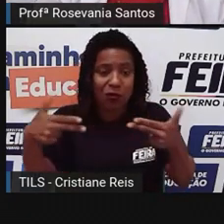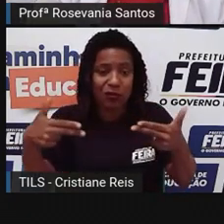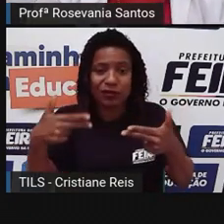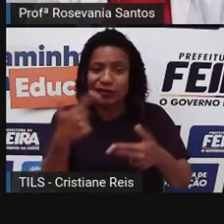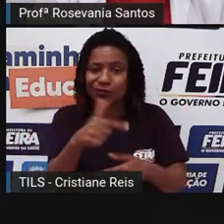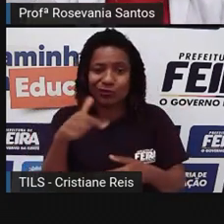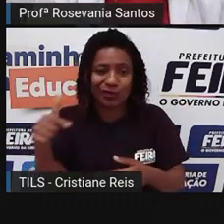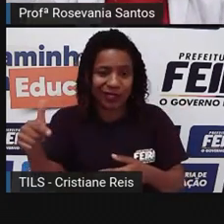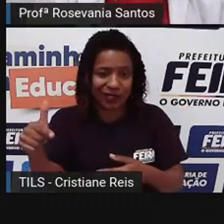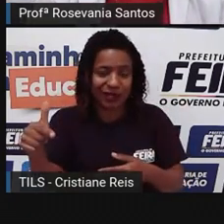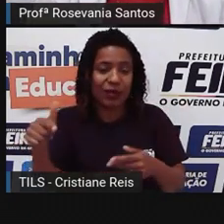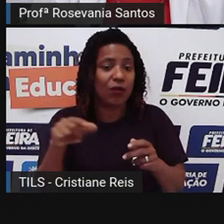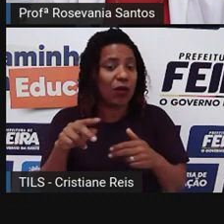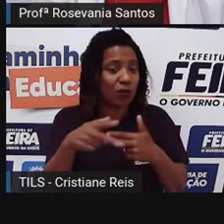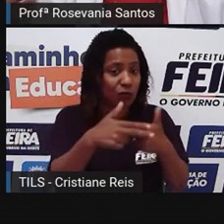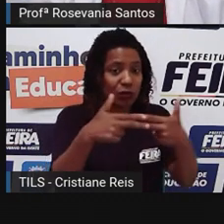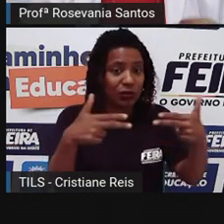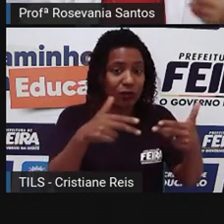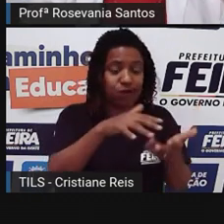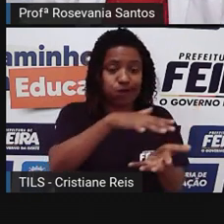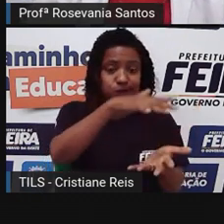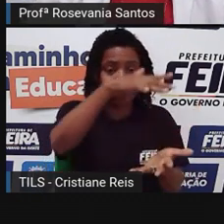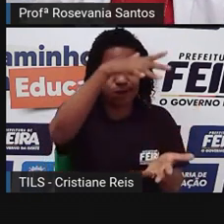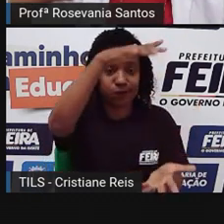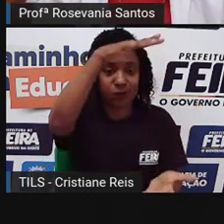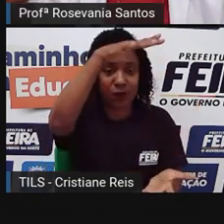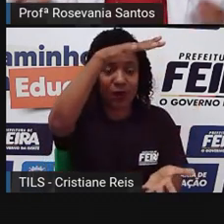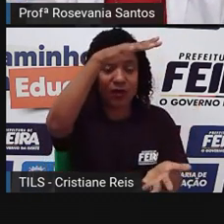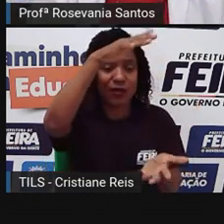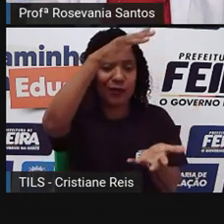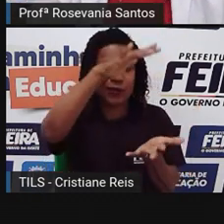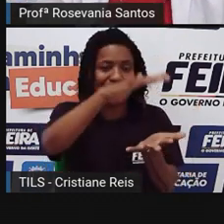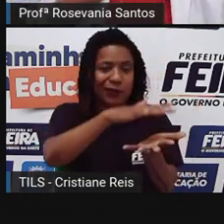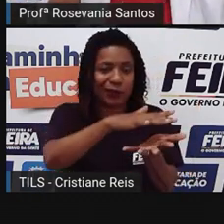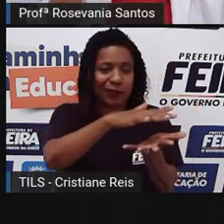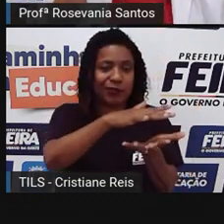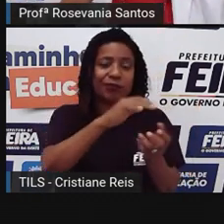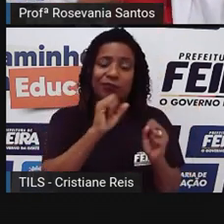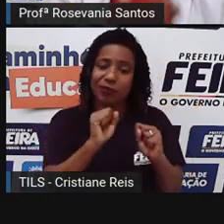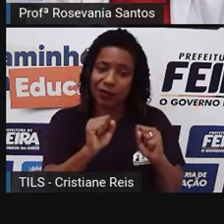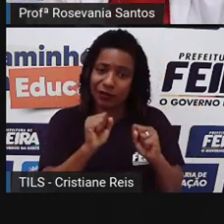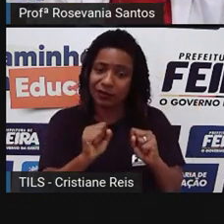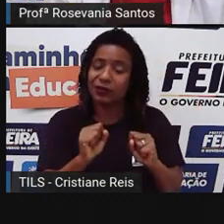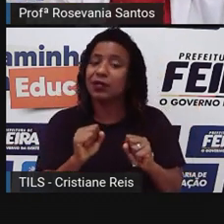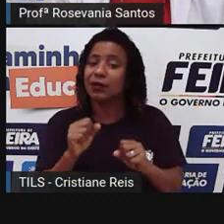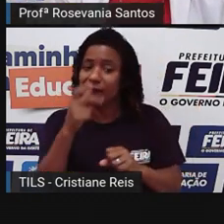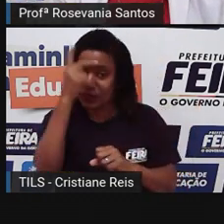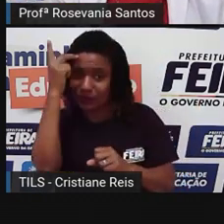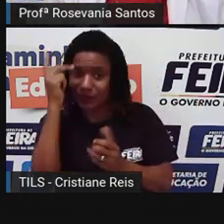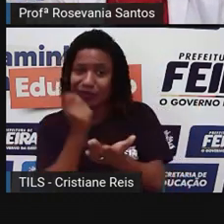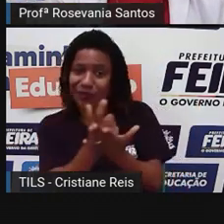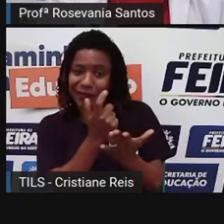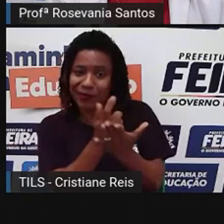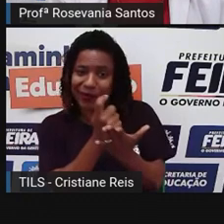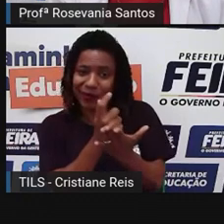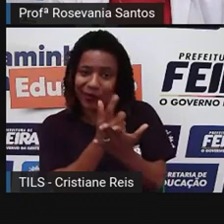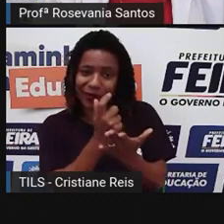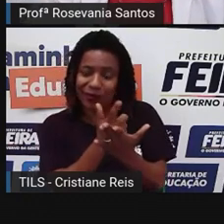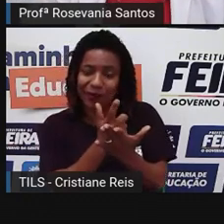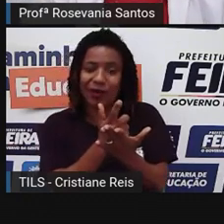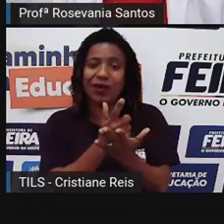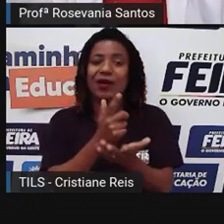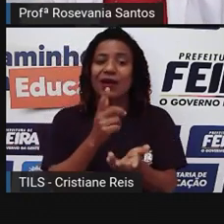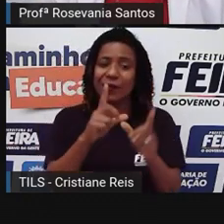sobrecarga desses produtos. E que, de acordo com a lei da oferta e da procura, vai interferir bastante no preço final, né?